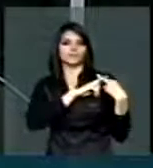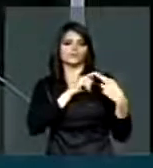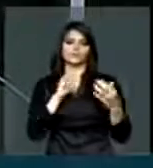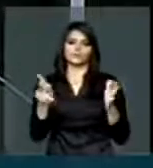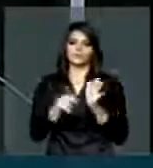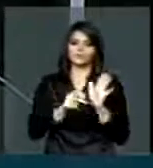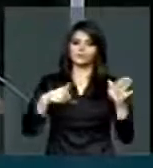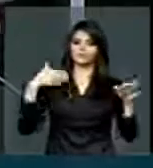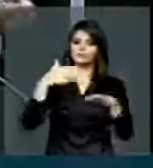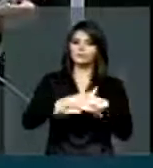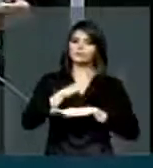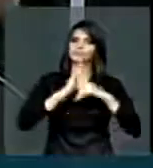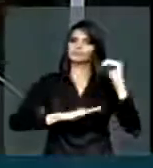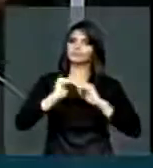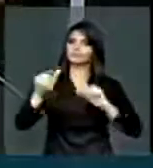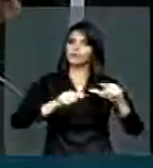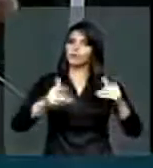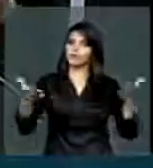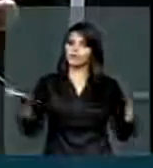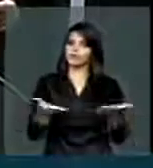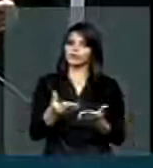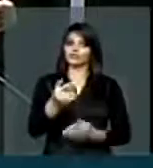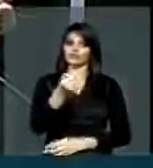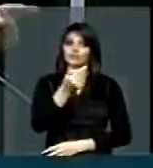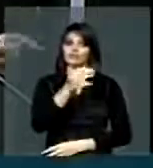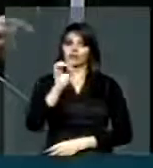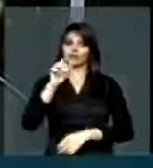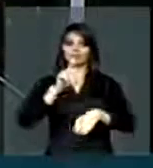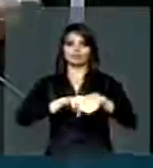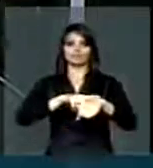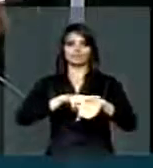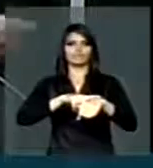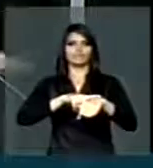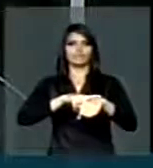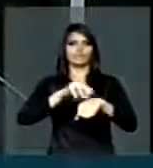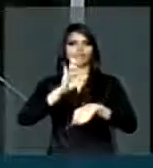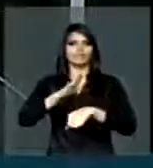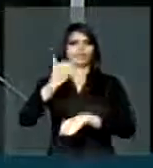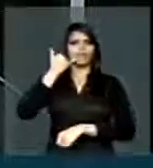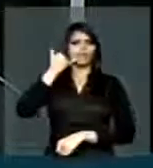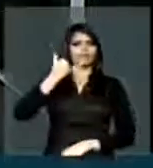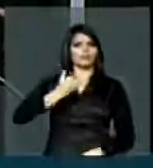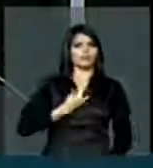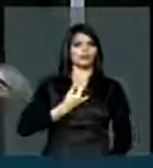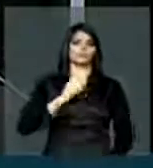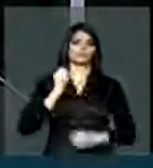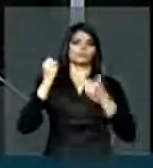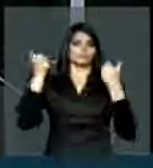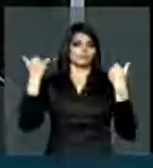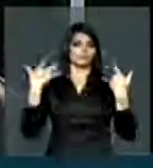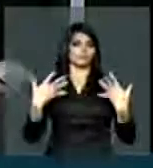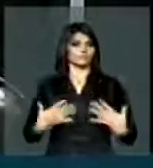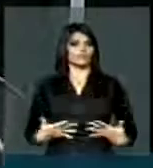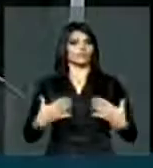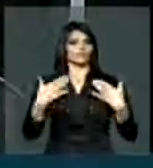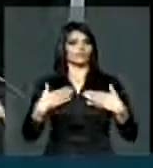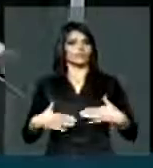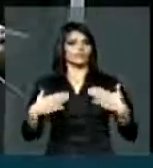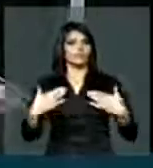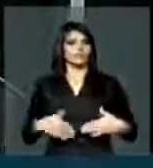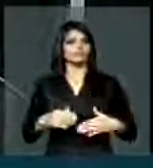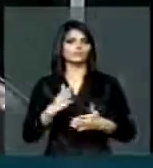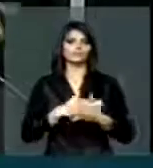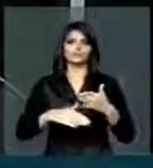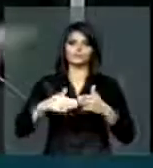atuação, que hoje, sete horas da manhã, ele já estava me ligando, me tranquilizando e dizendo que